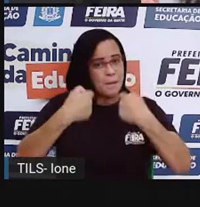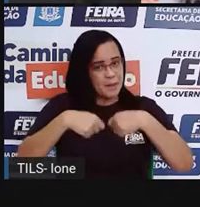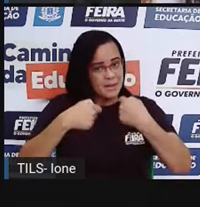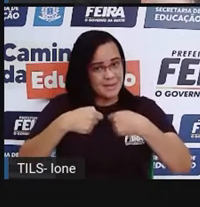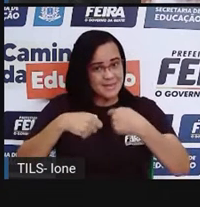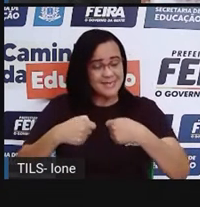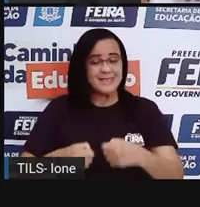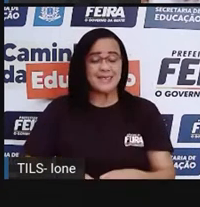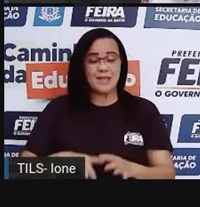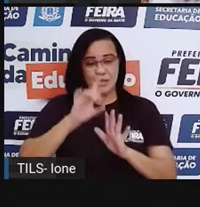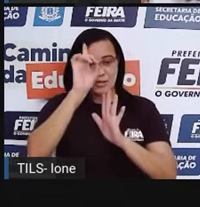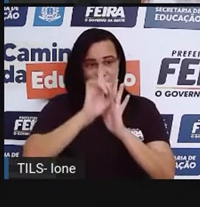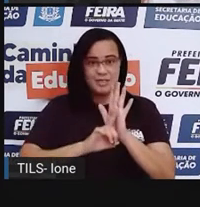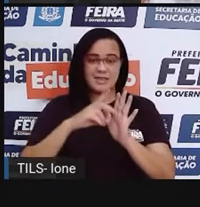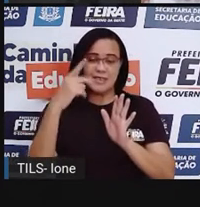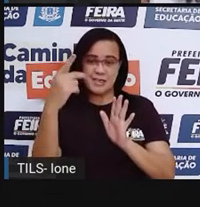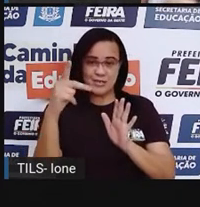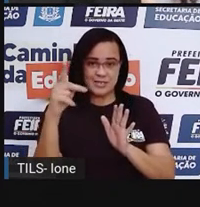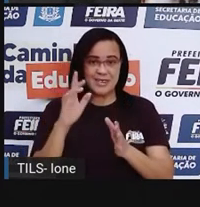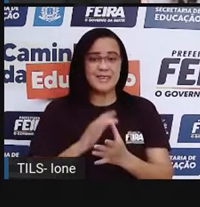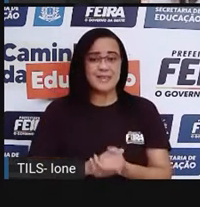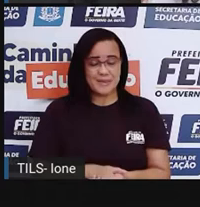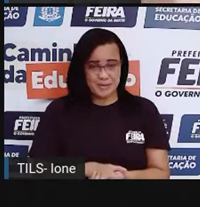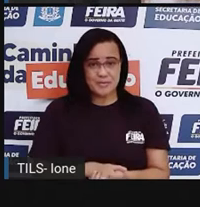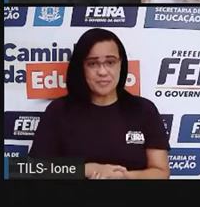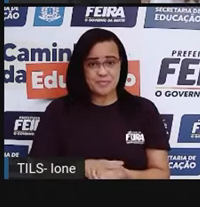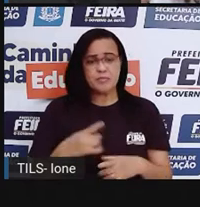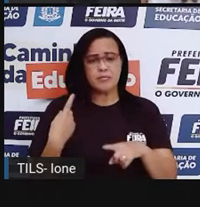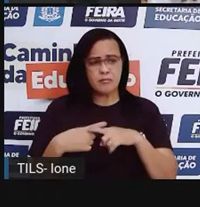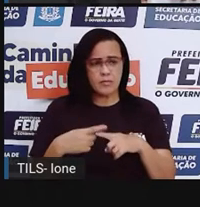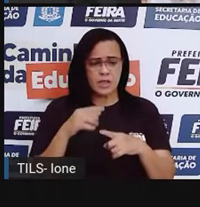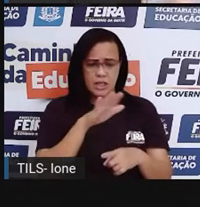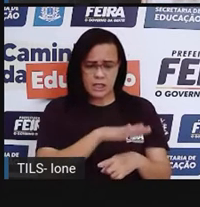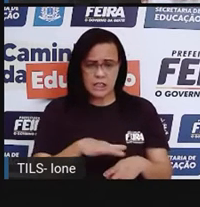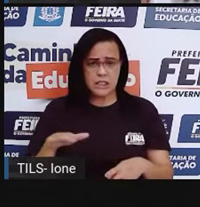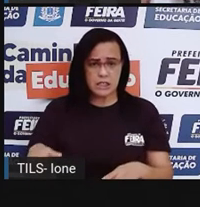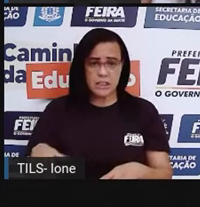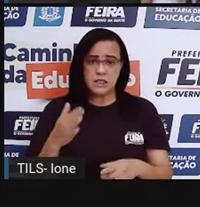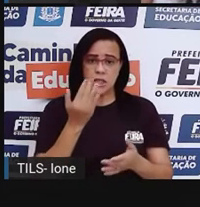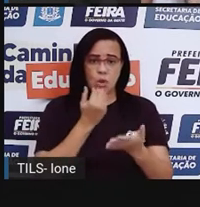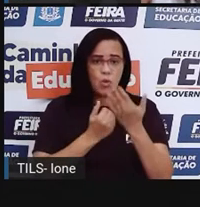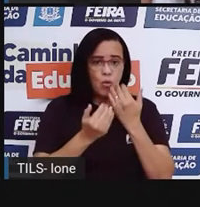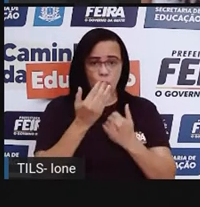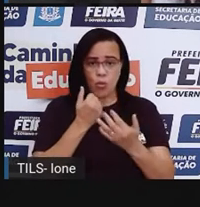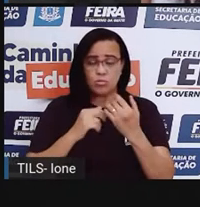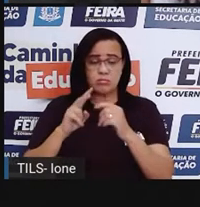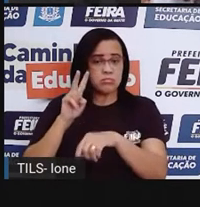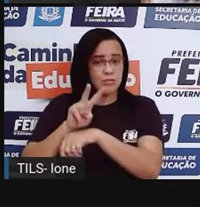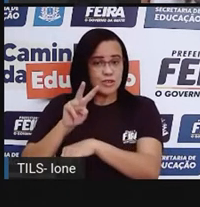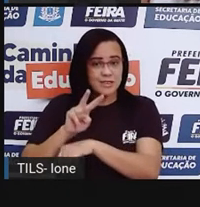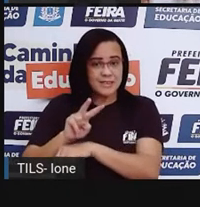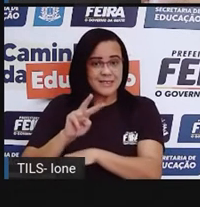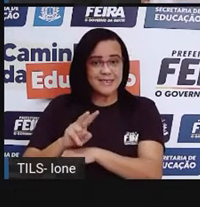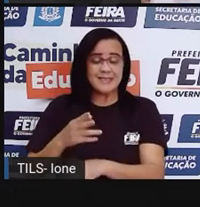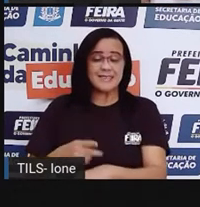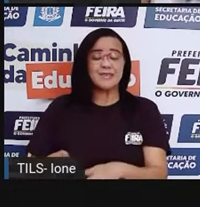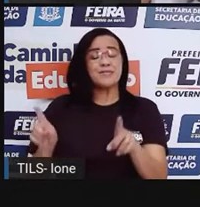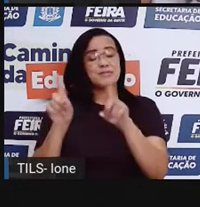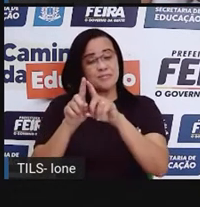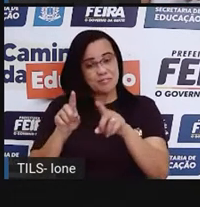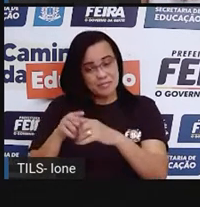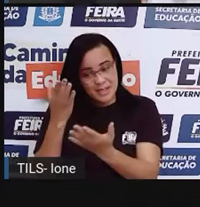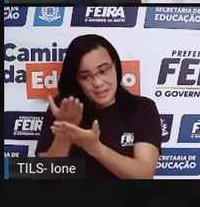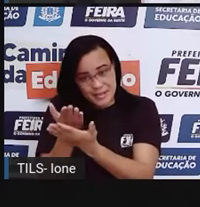direitos, né? Porque a criança que tem alimentação, que tem proteção, que tem educação, tem escola, né? A criança vai